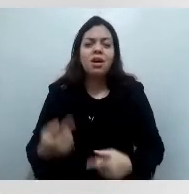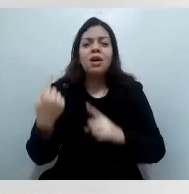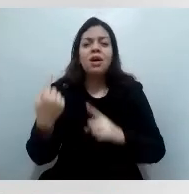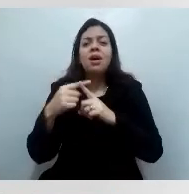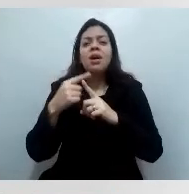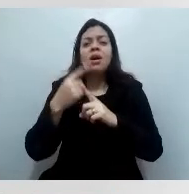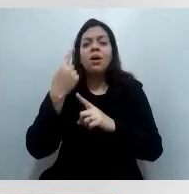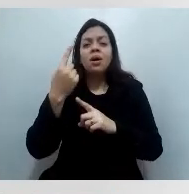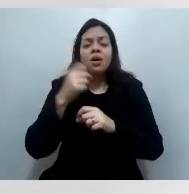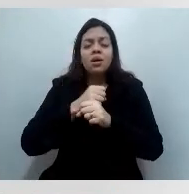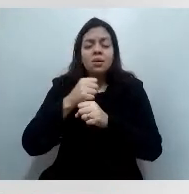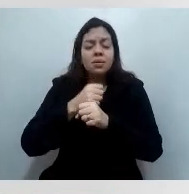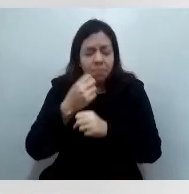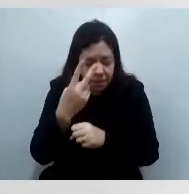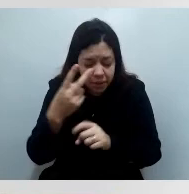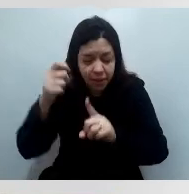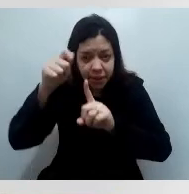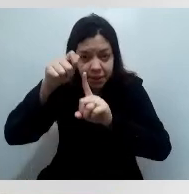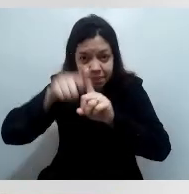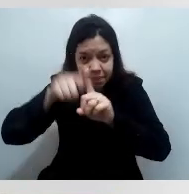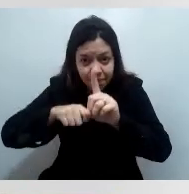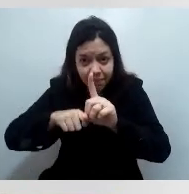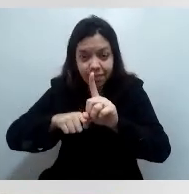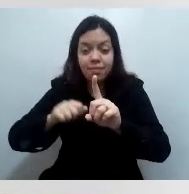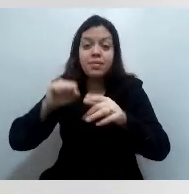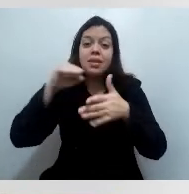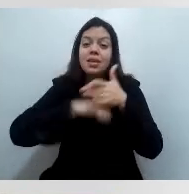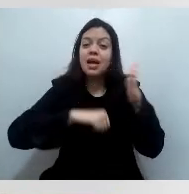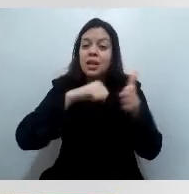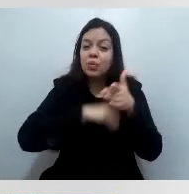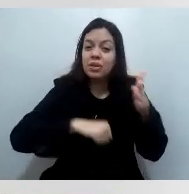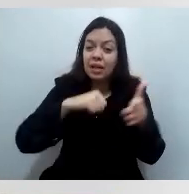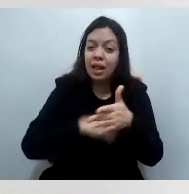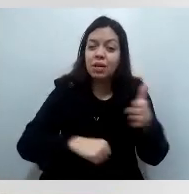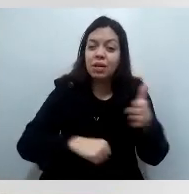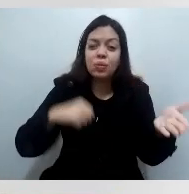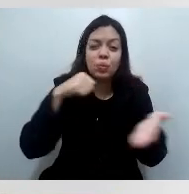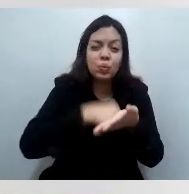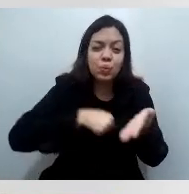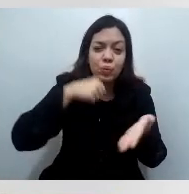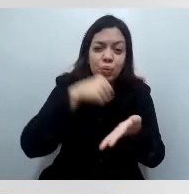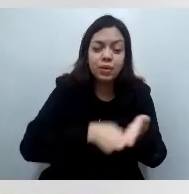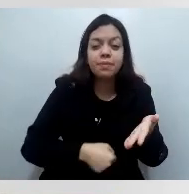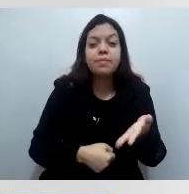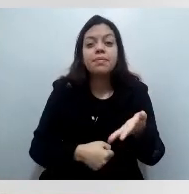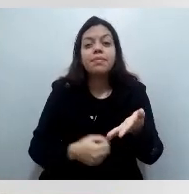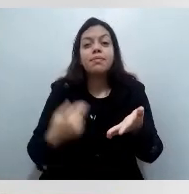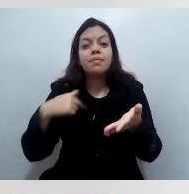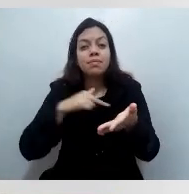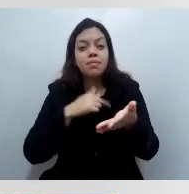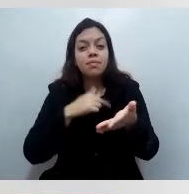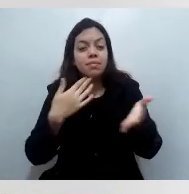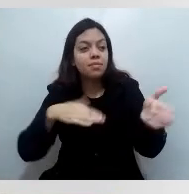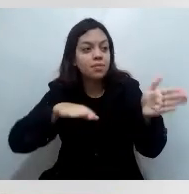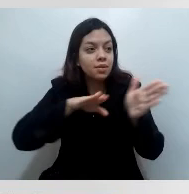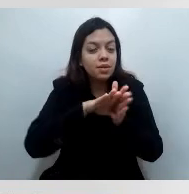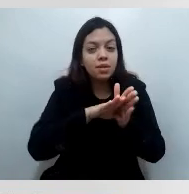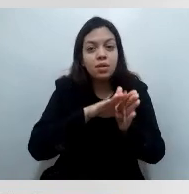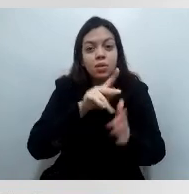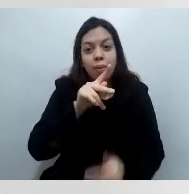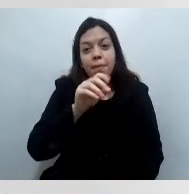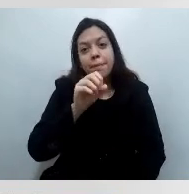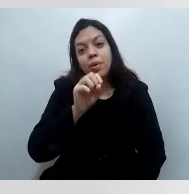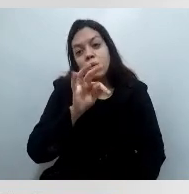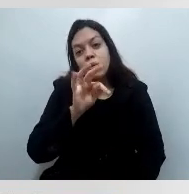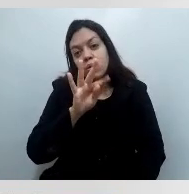luta extenuante, mas quando a gente chega nos postos de vacinação, porque a gente faz muito isso aqui, né, como repórter, a gente